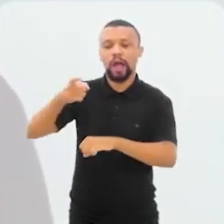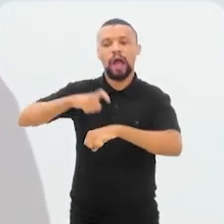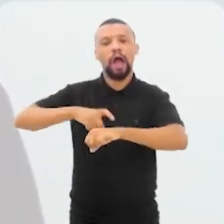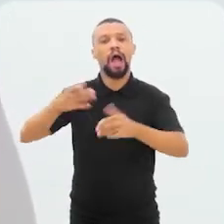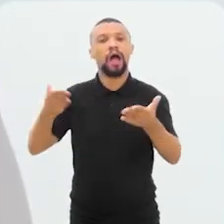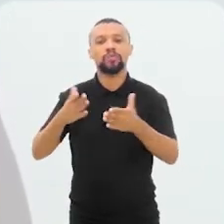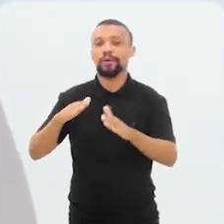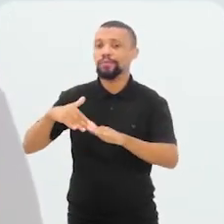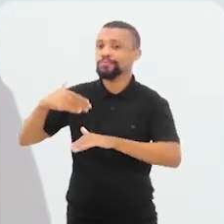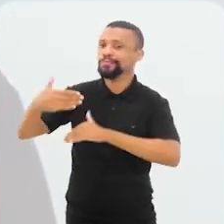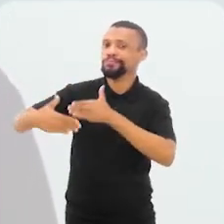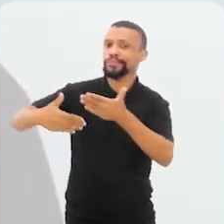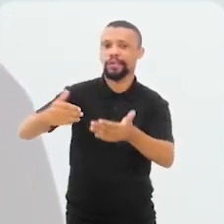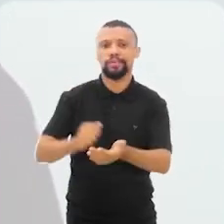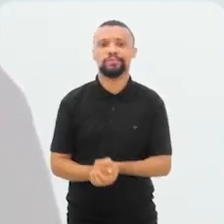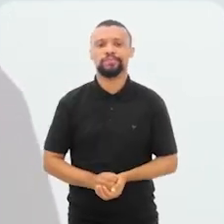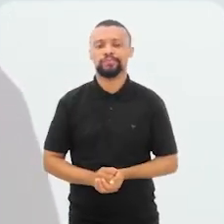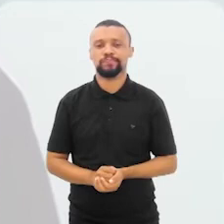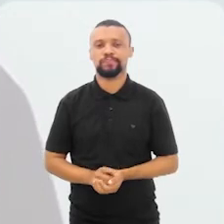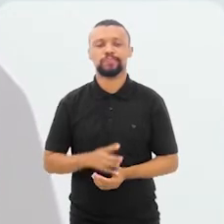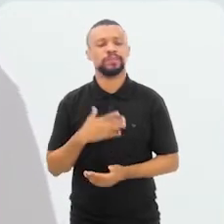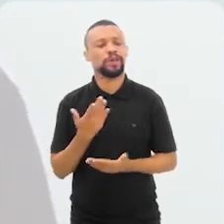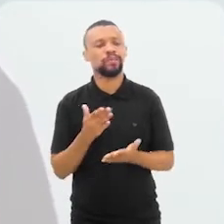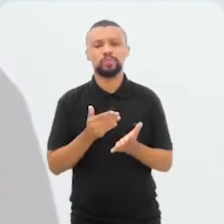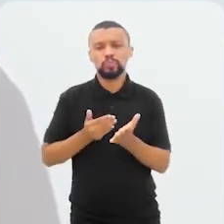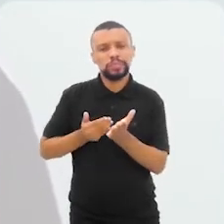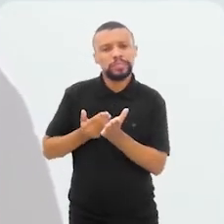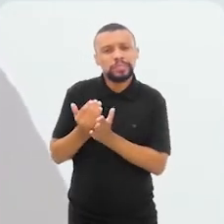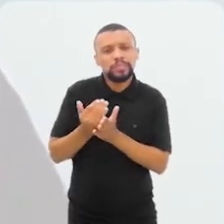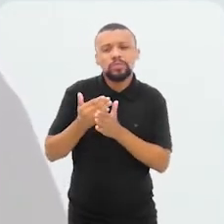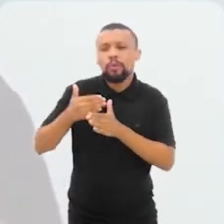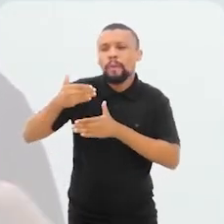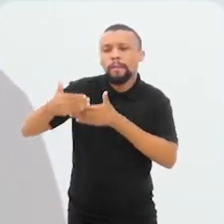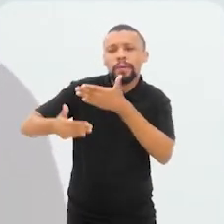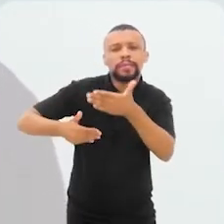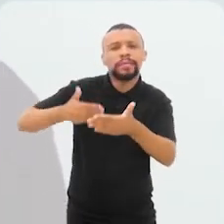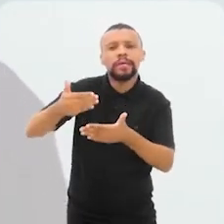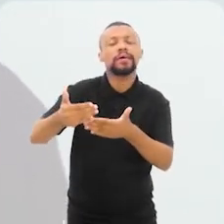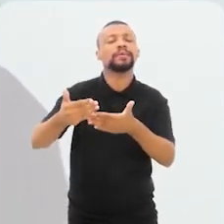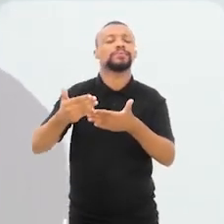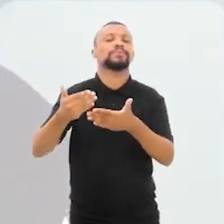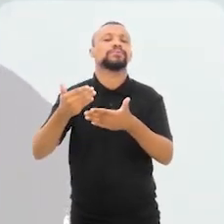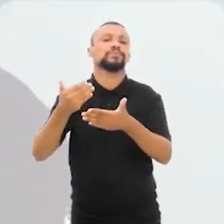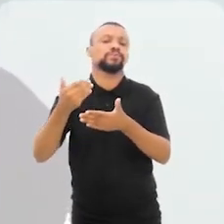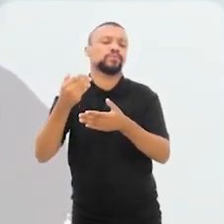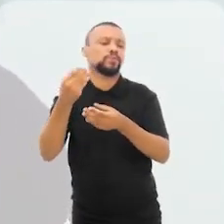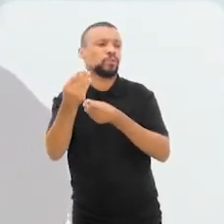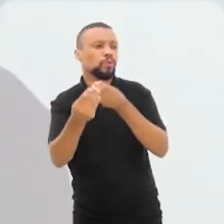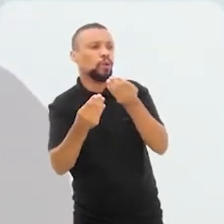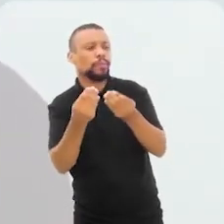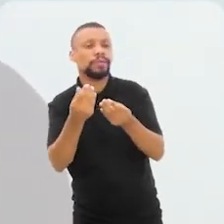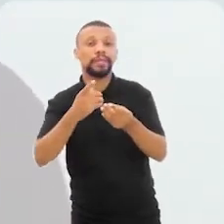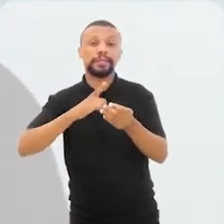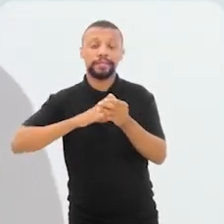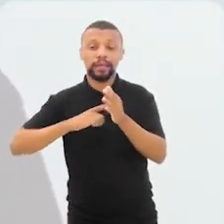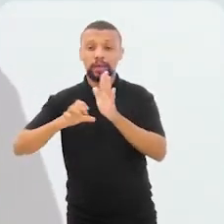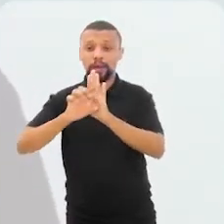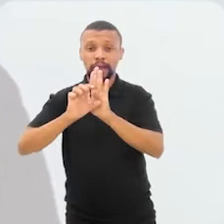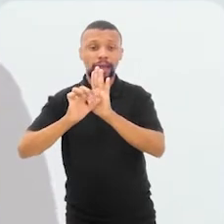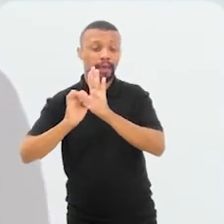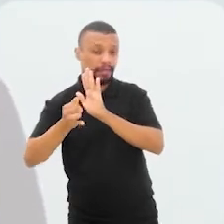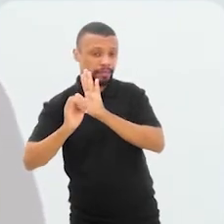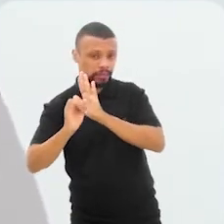atual ao longo do tempo. Como é que está sendo o processo? Desde o iniciozinho, o ITS venceu o edital.